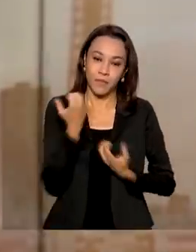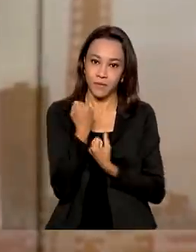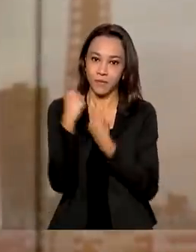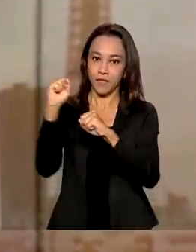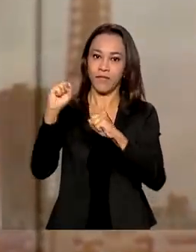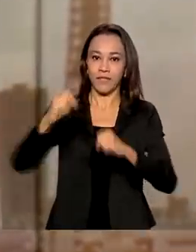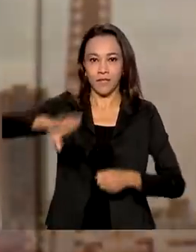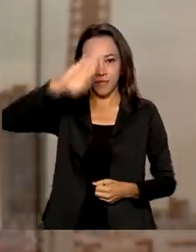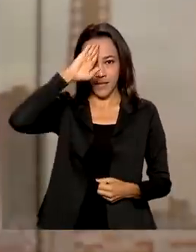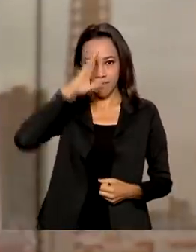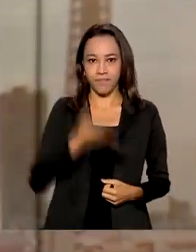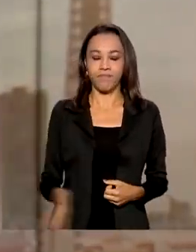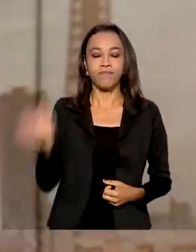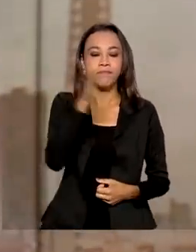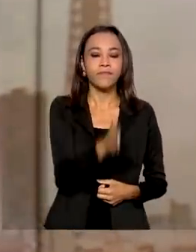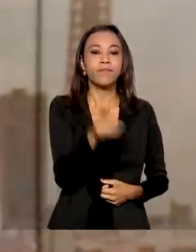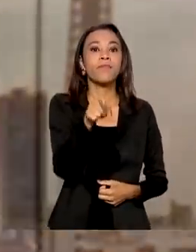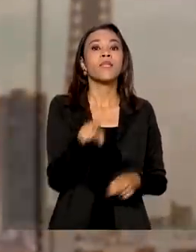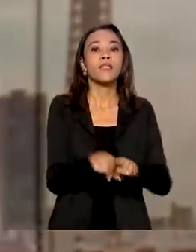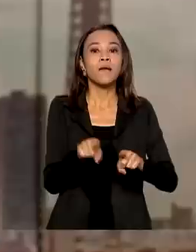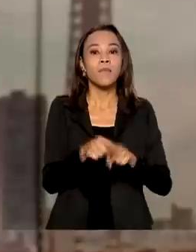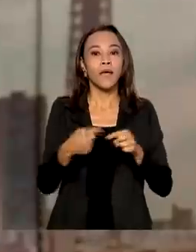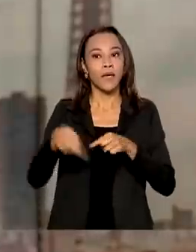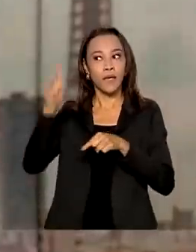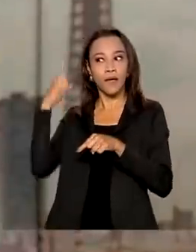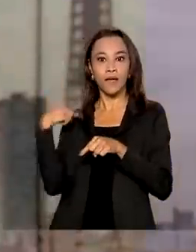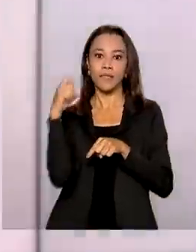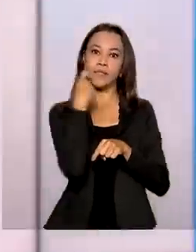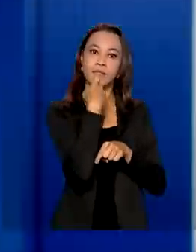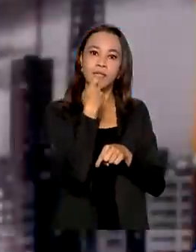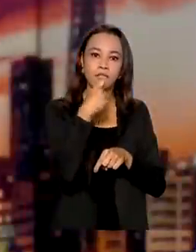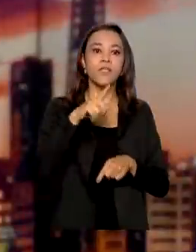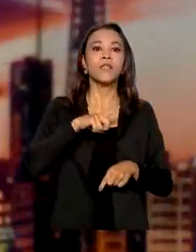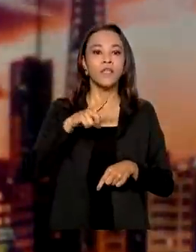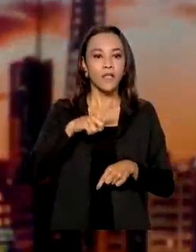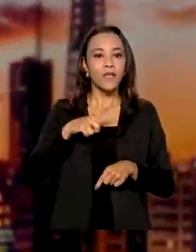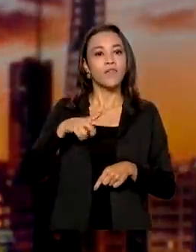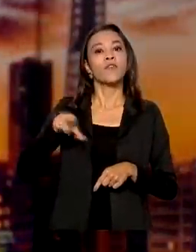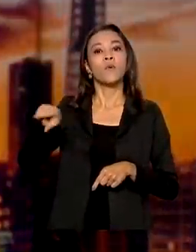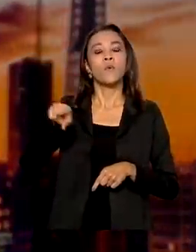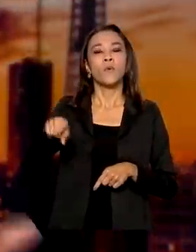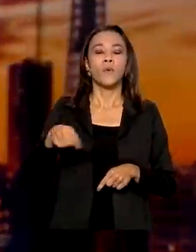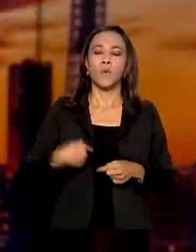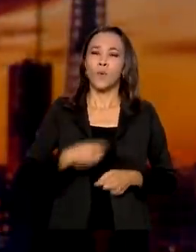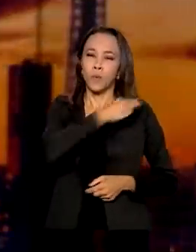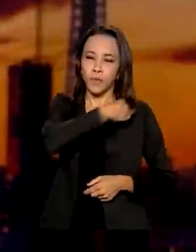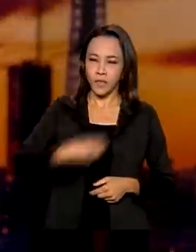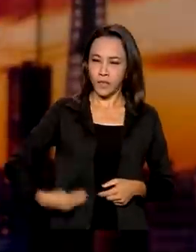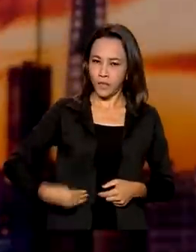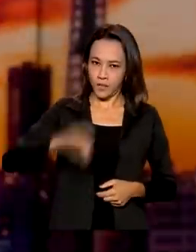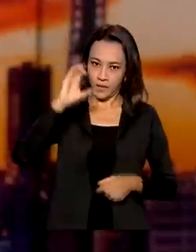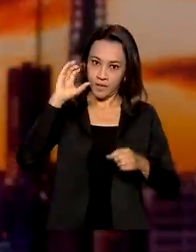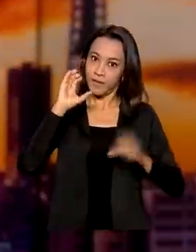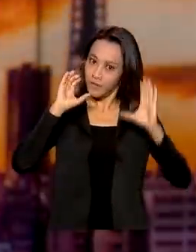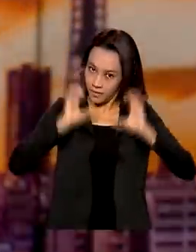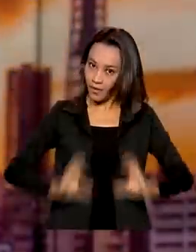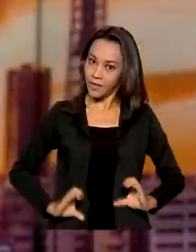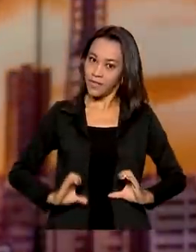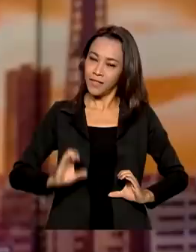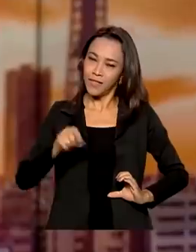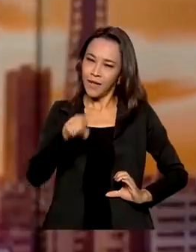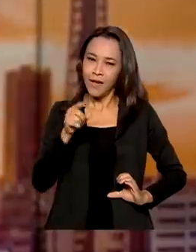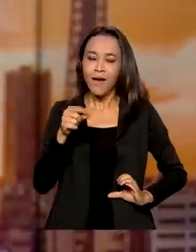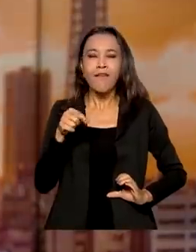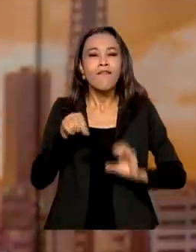E na última sexta-feira, o ministro da Cidadania, João Roma, falou ao programa A Voz do Brasil ao vivo de Tóquio. Foi a primeira